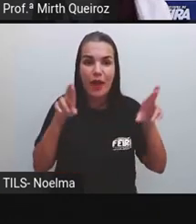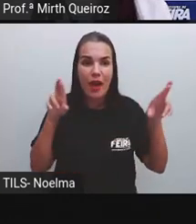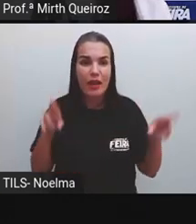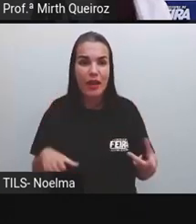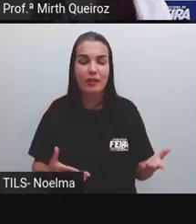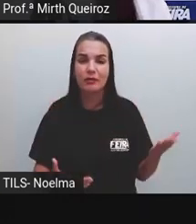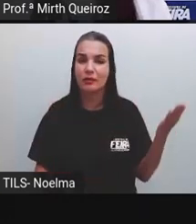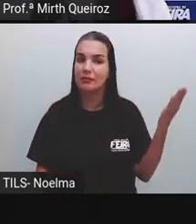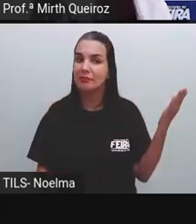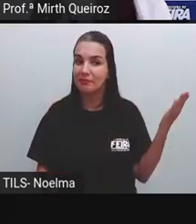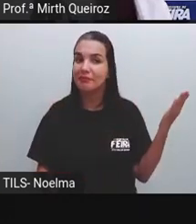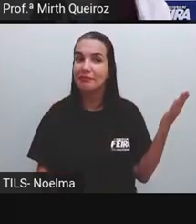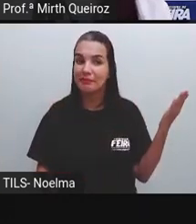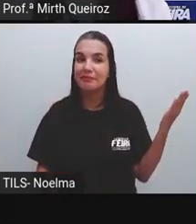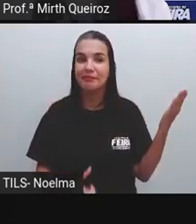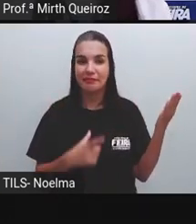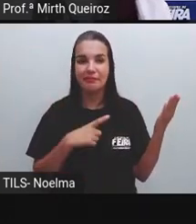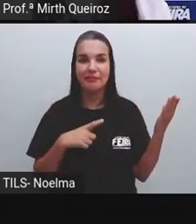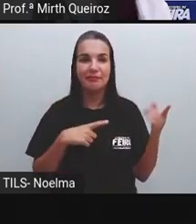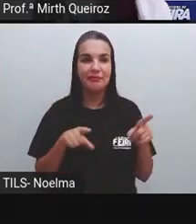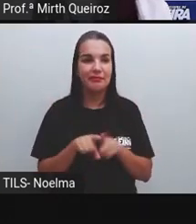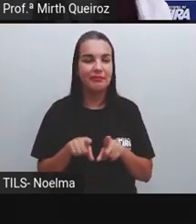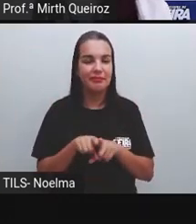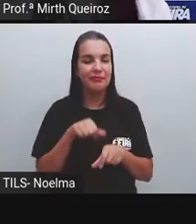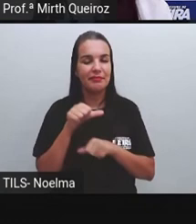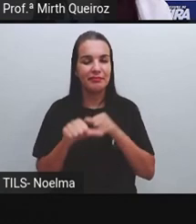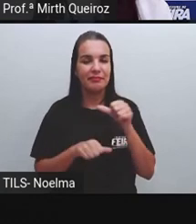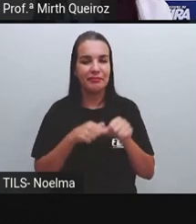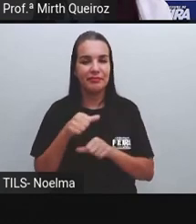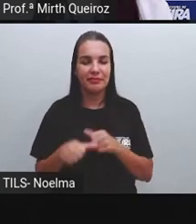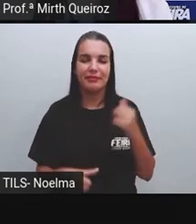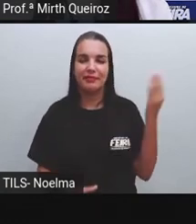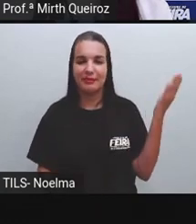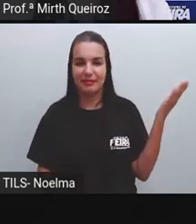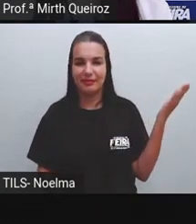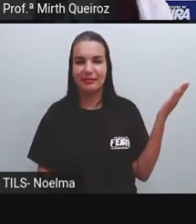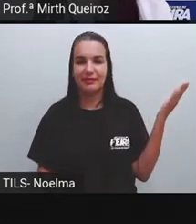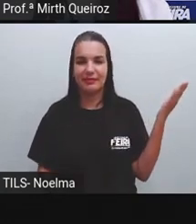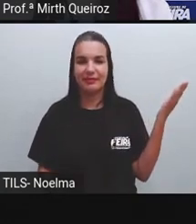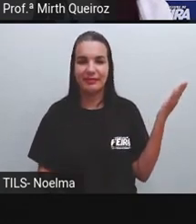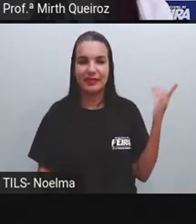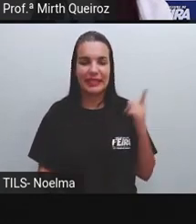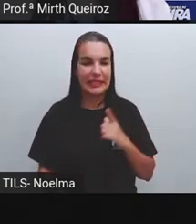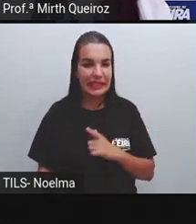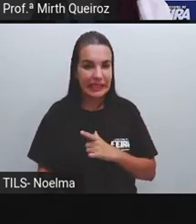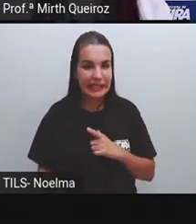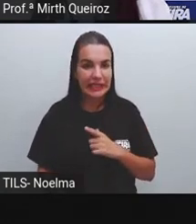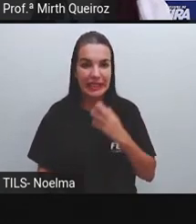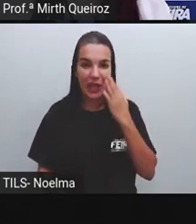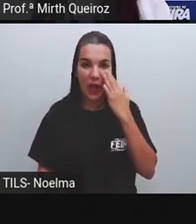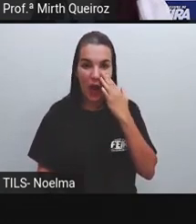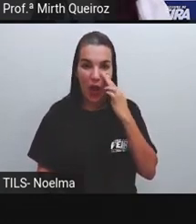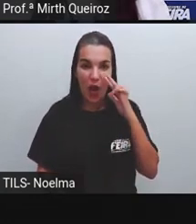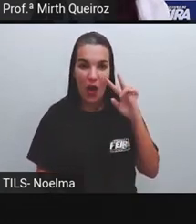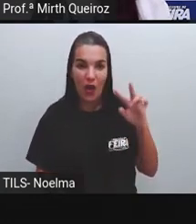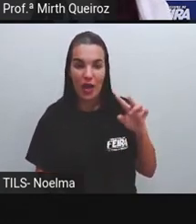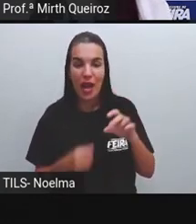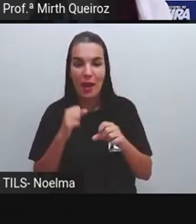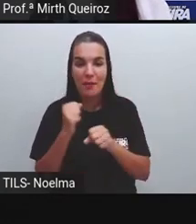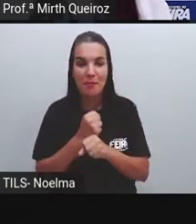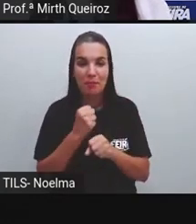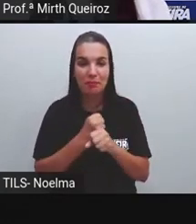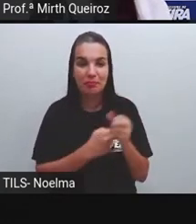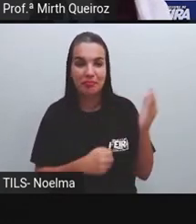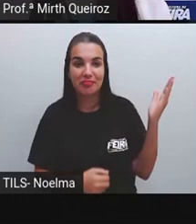e na segunda foto. Também houveram transformações aí, houveram, principalmente em relação à construção,